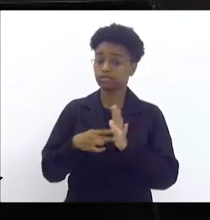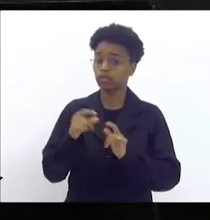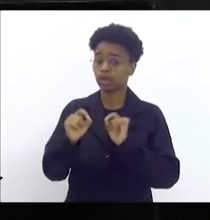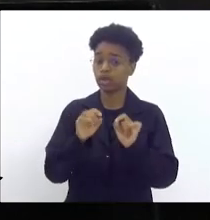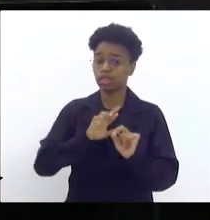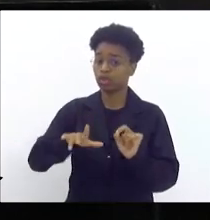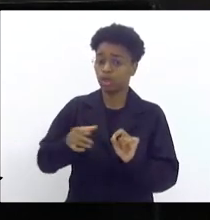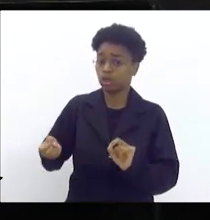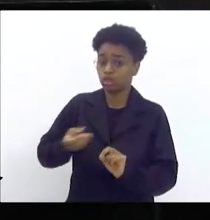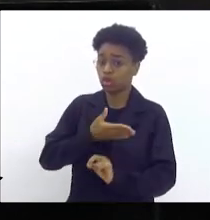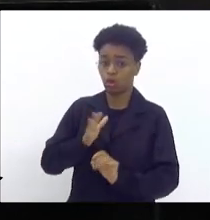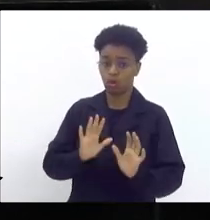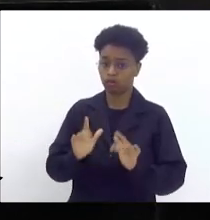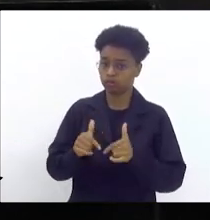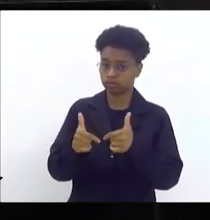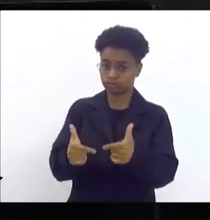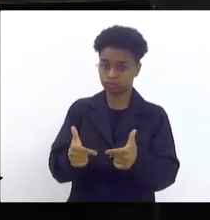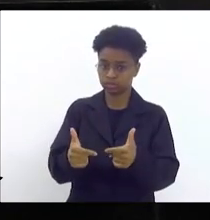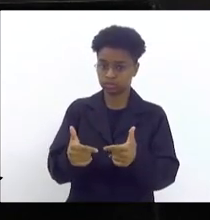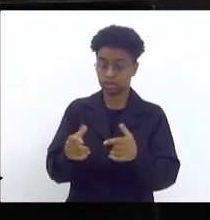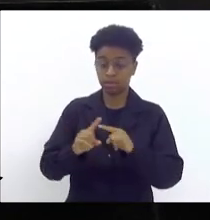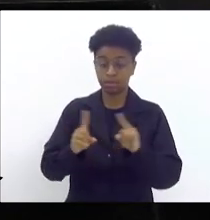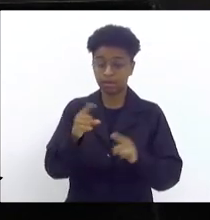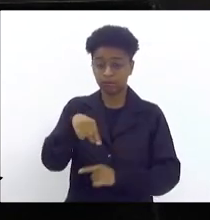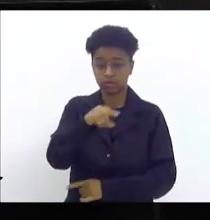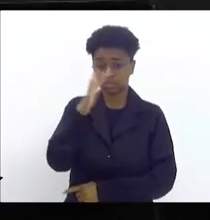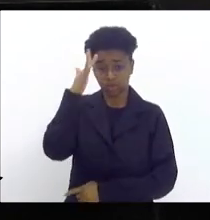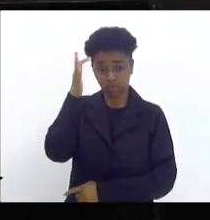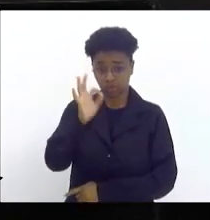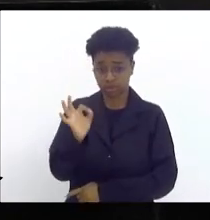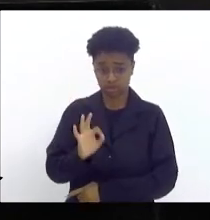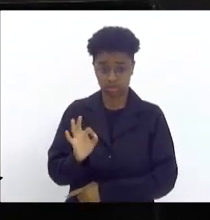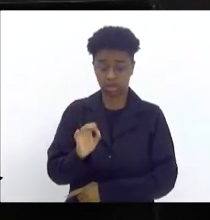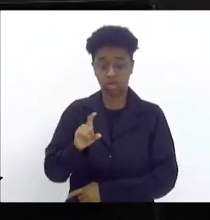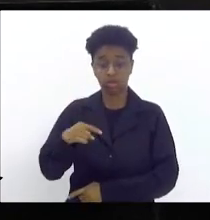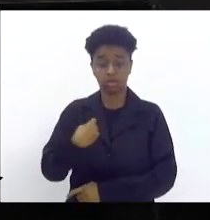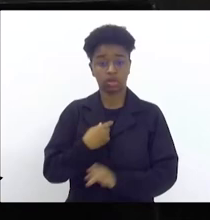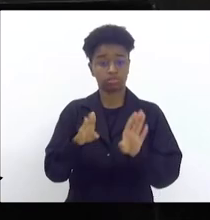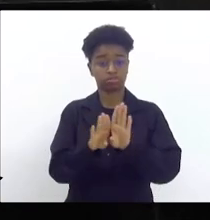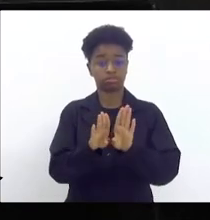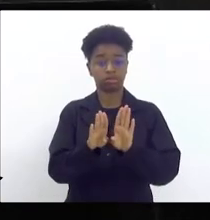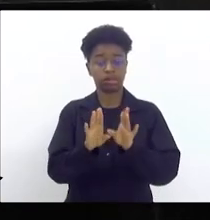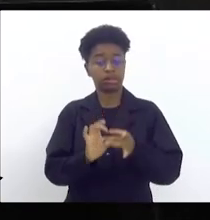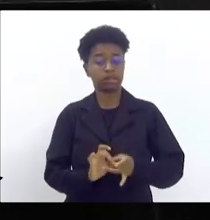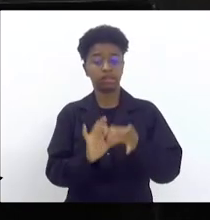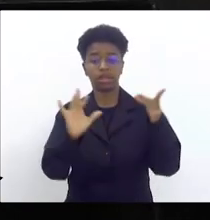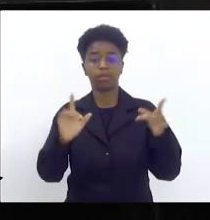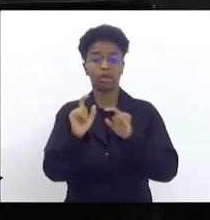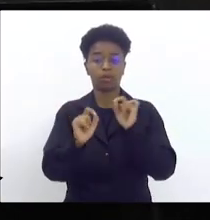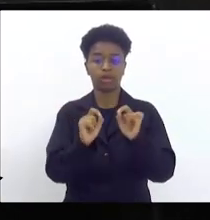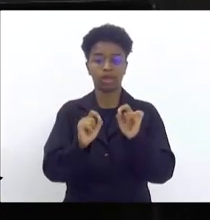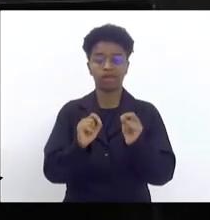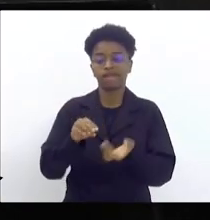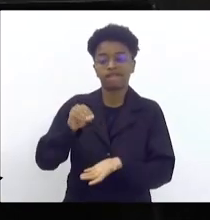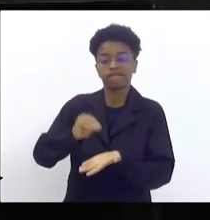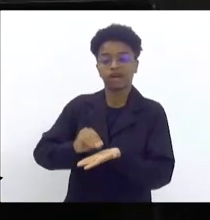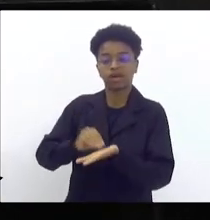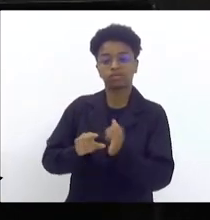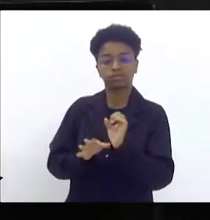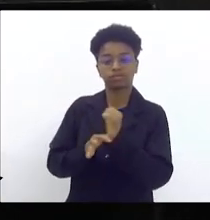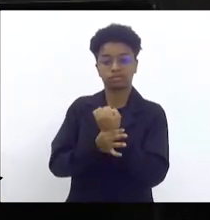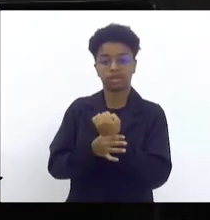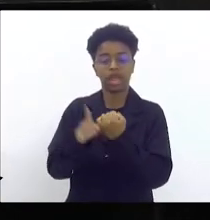novato no que faz. Vocês não estão entendendo que a porta que estamos abrindo é para insegurança, para